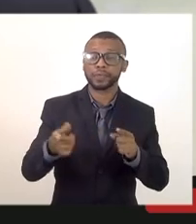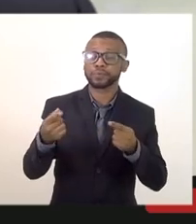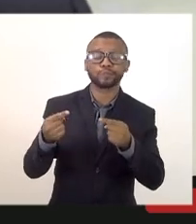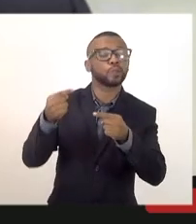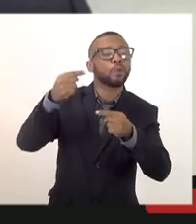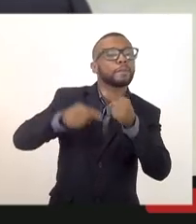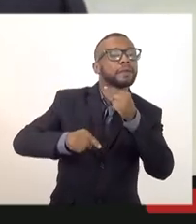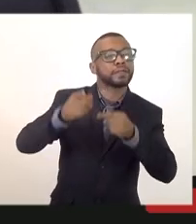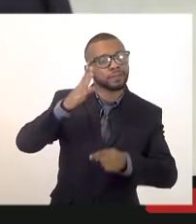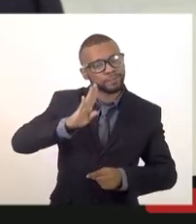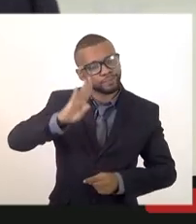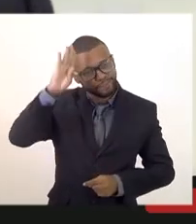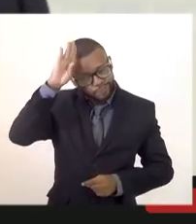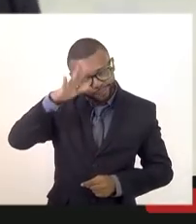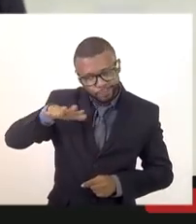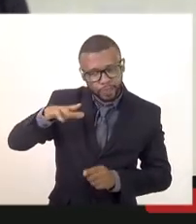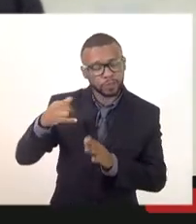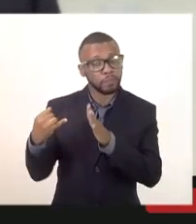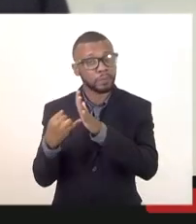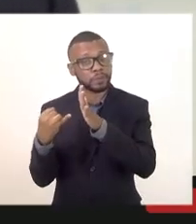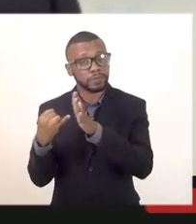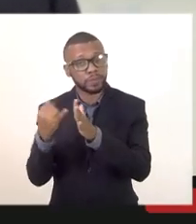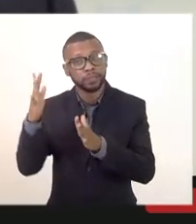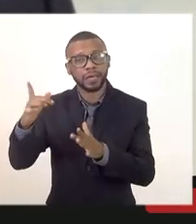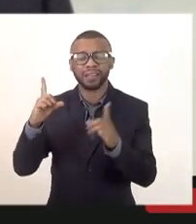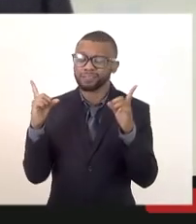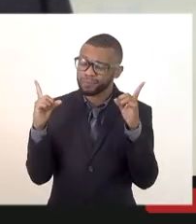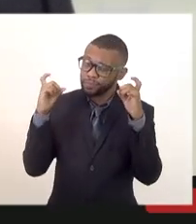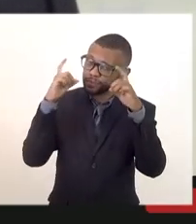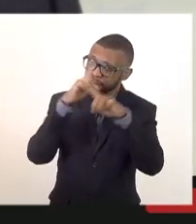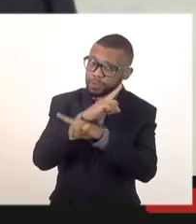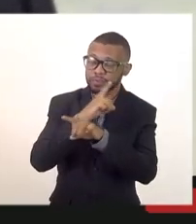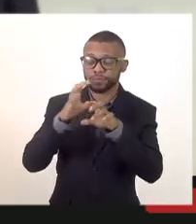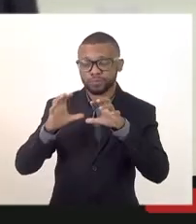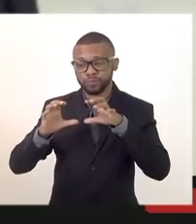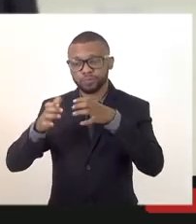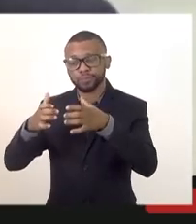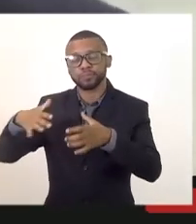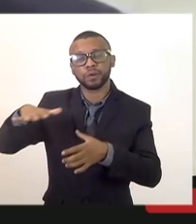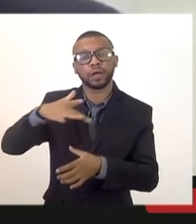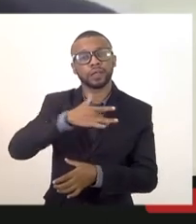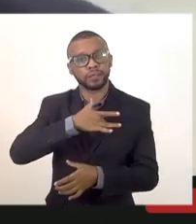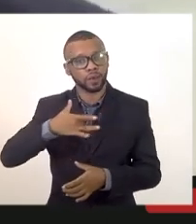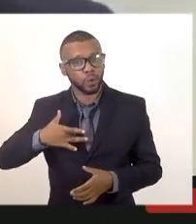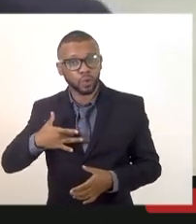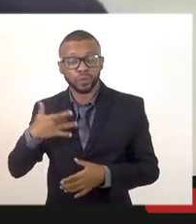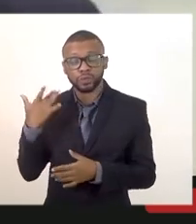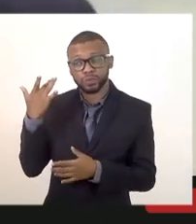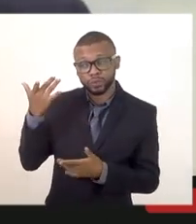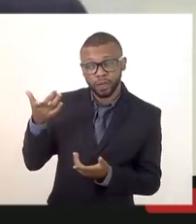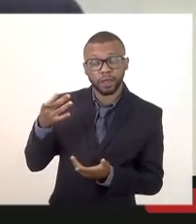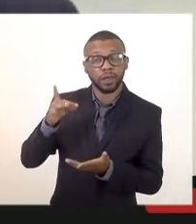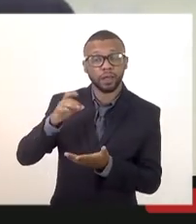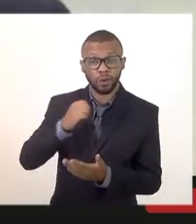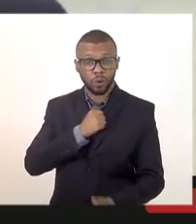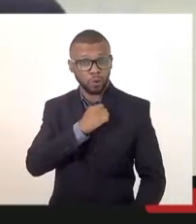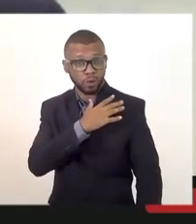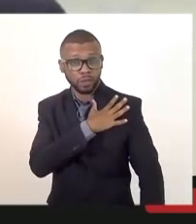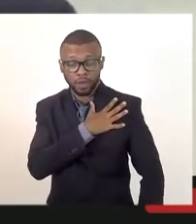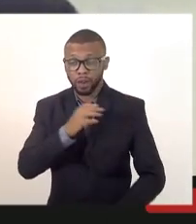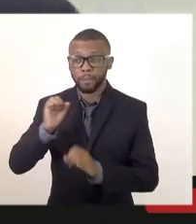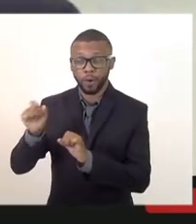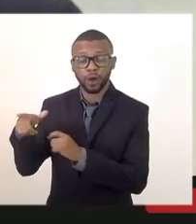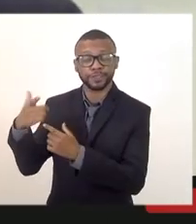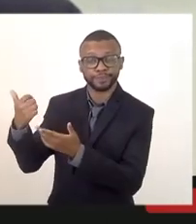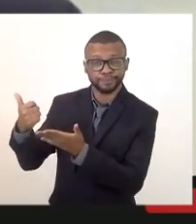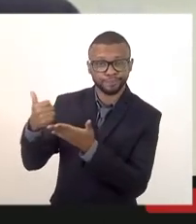instituição que já vive um drama ali com o seu corpo de saúde na verdade o coronel Leandro pode me corrigir toda a programação daquele